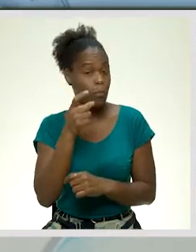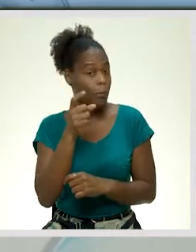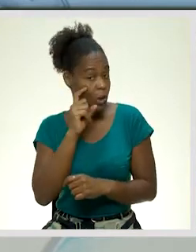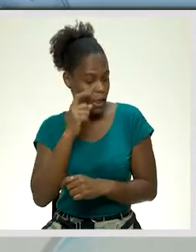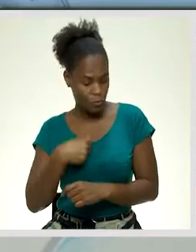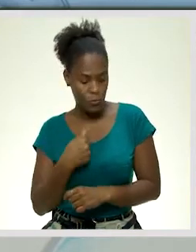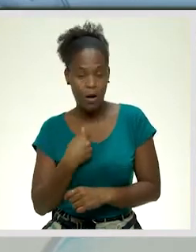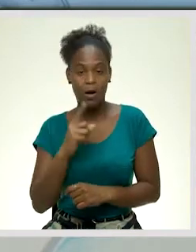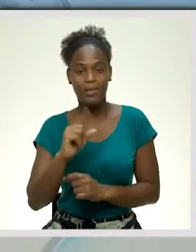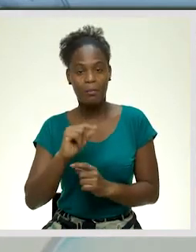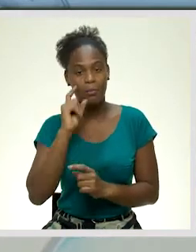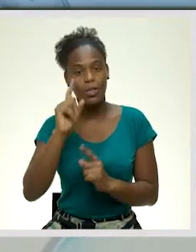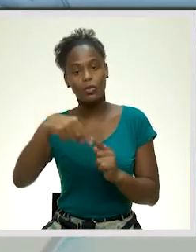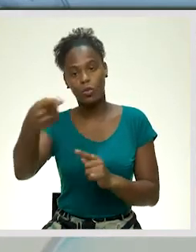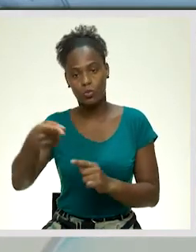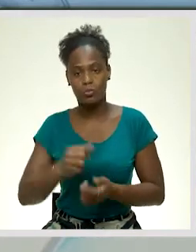e aos seus.